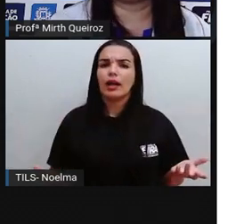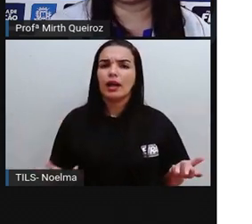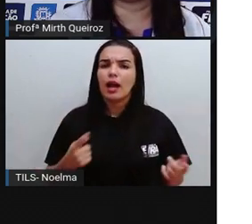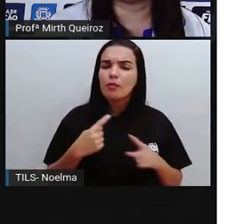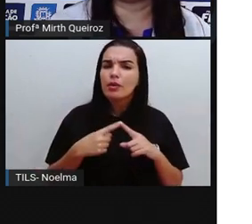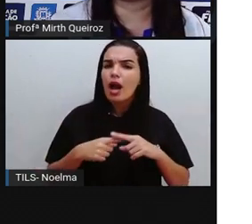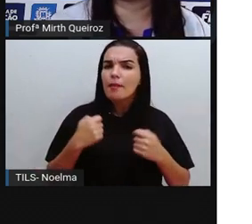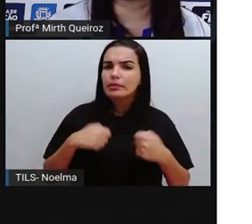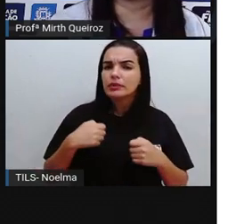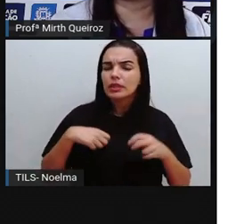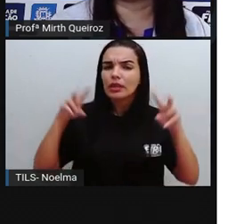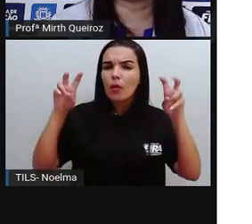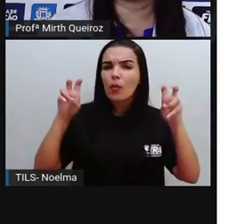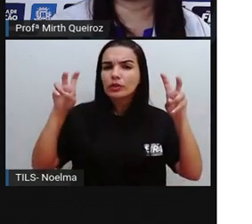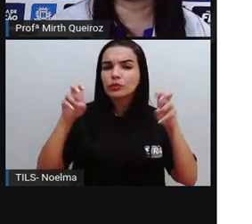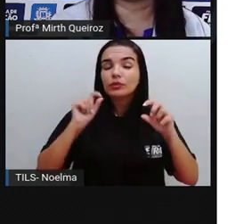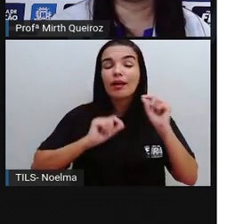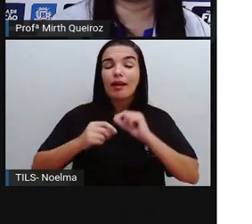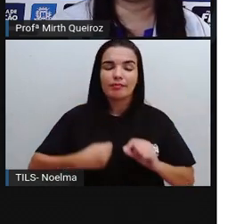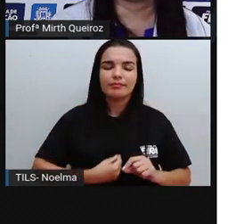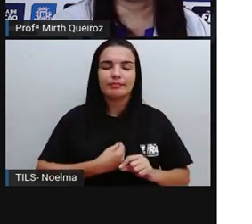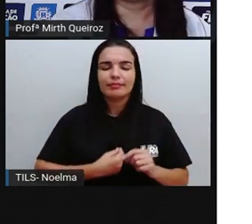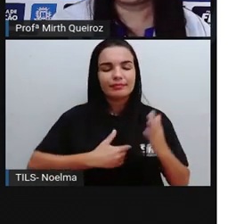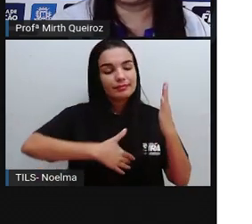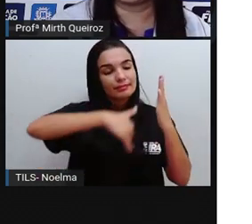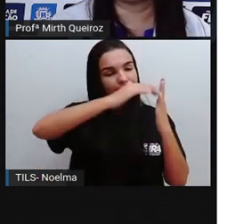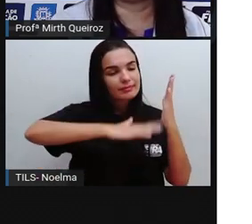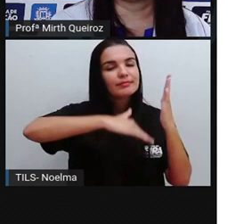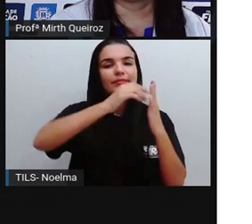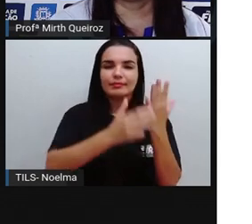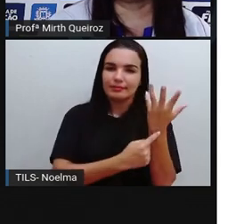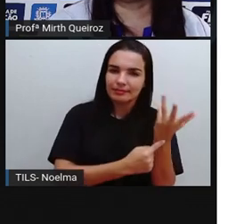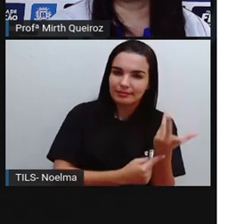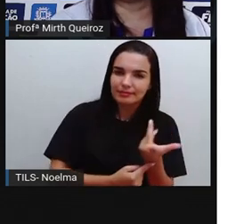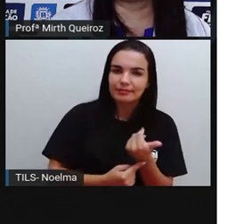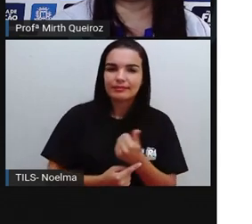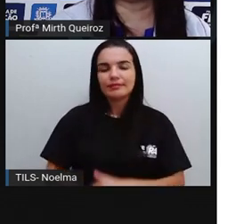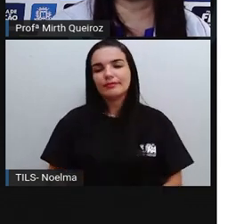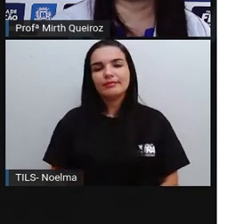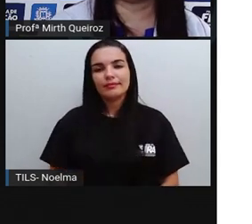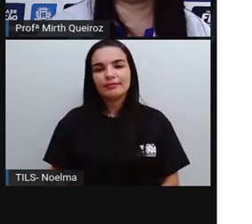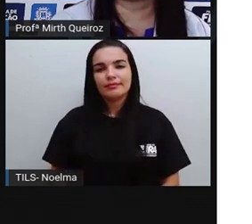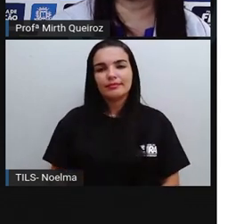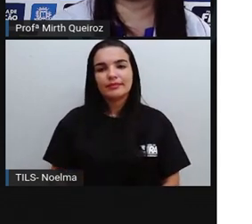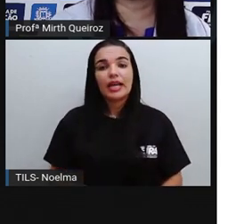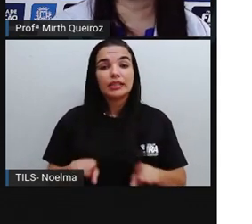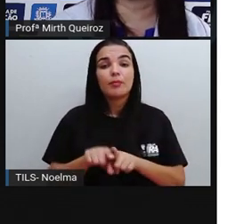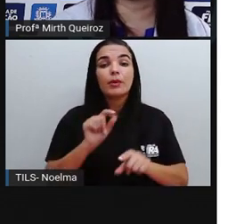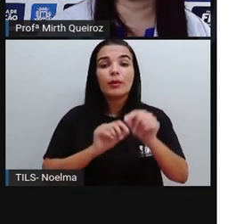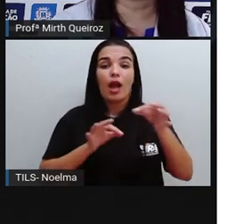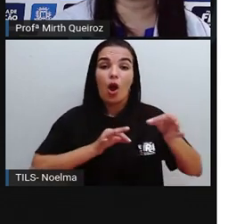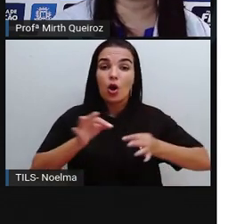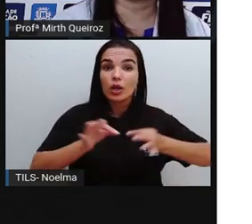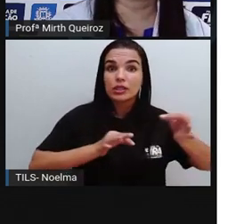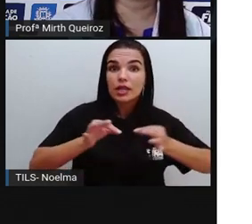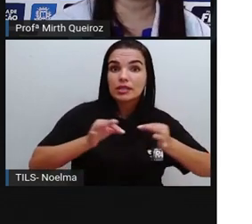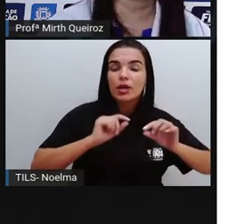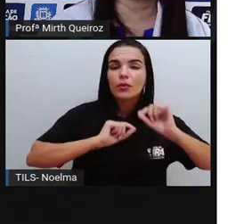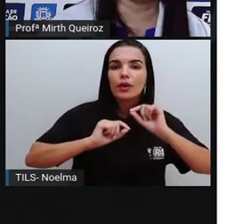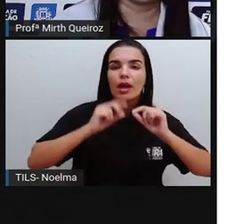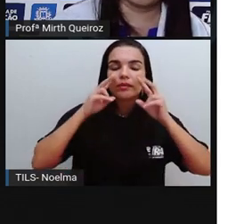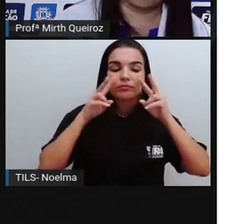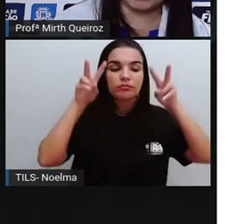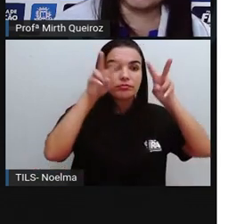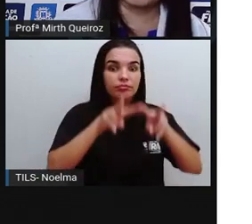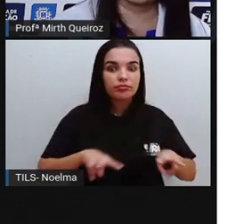determinado assunto vai estar presente aí na obra. E a composição, que é a organização dos elementos visuais que